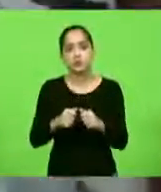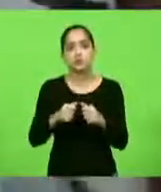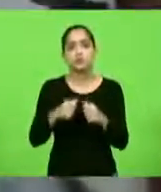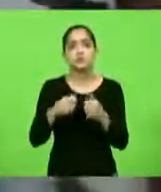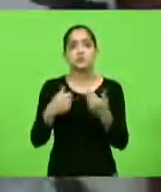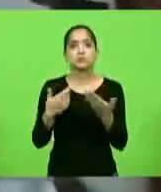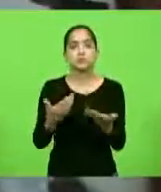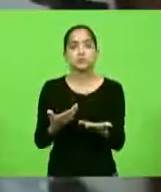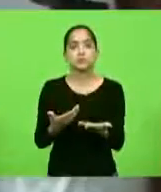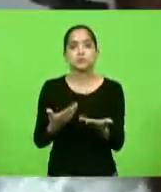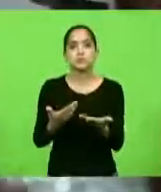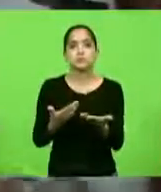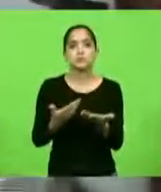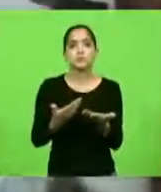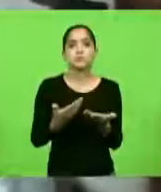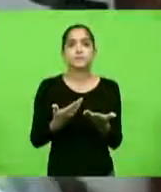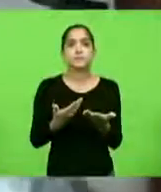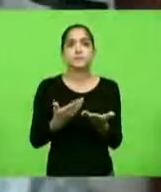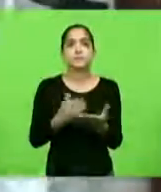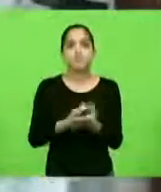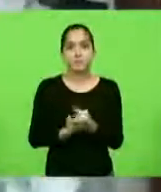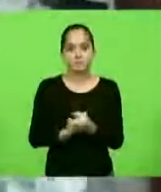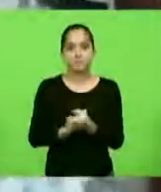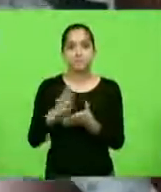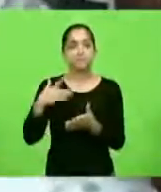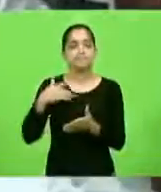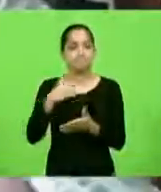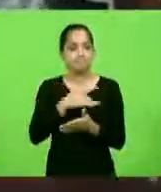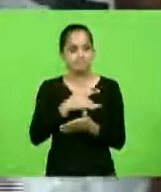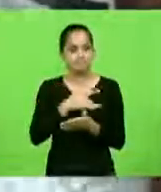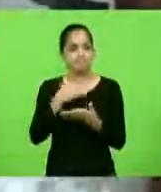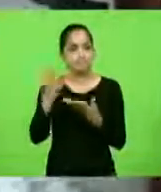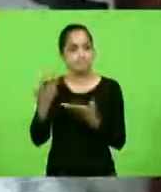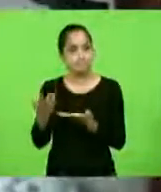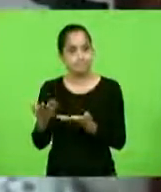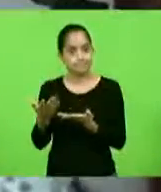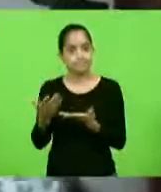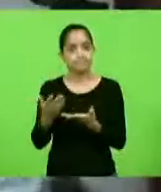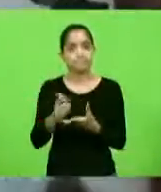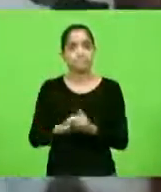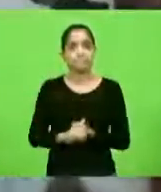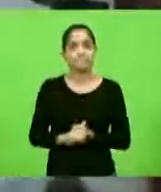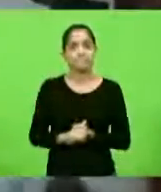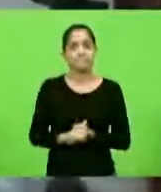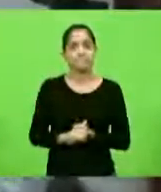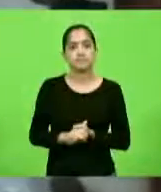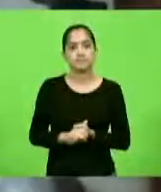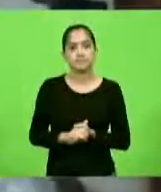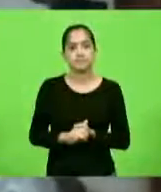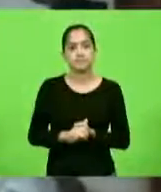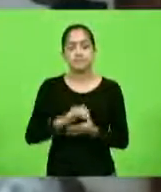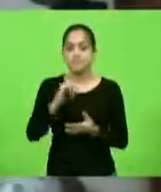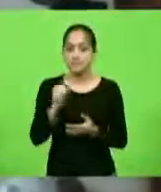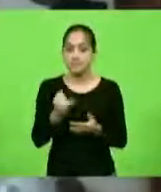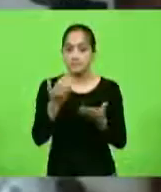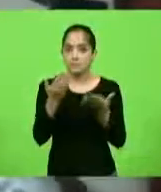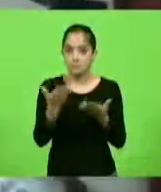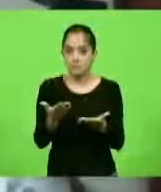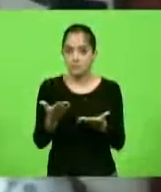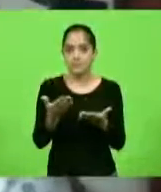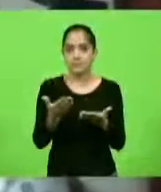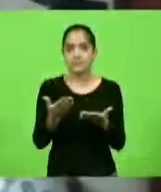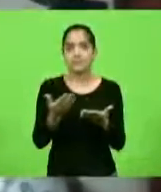né, da parte da saúde, que no qual estão eles. Também quero aproveitar o teu gancho,